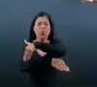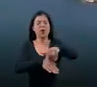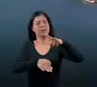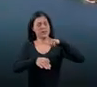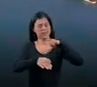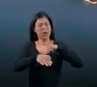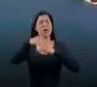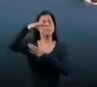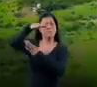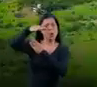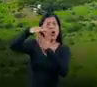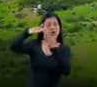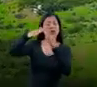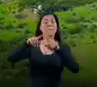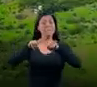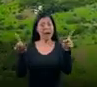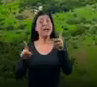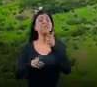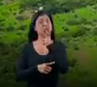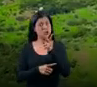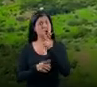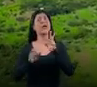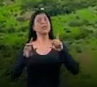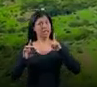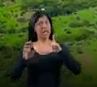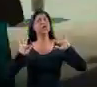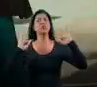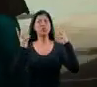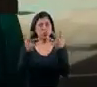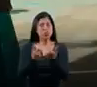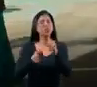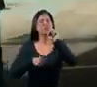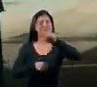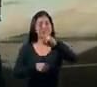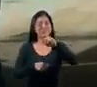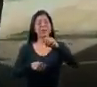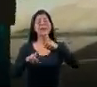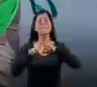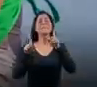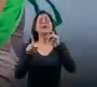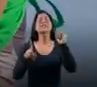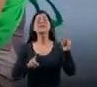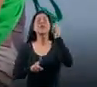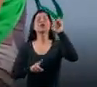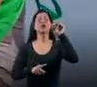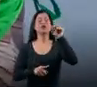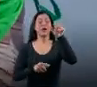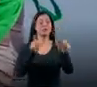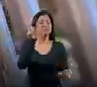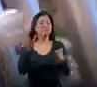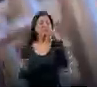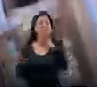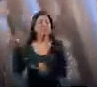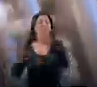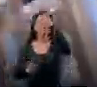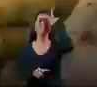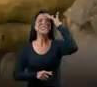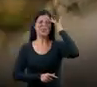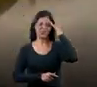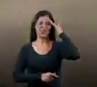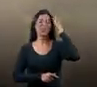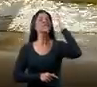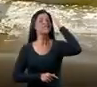de suas pontes. Vitória é feita de tudo isso, mas acima de tudo é feita de gente, de quem